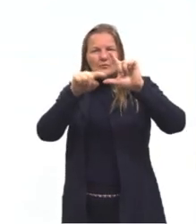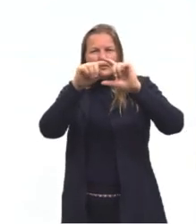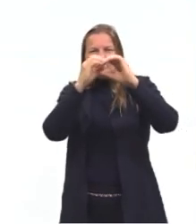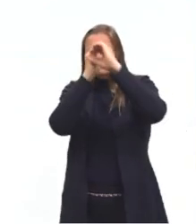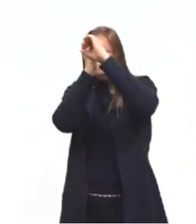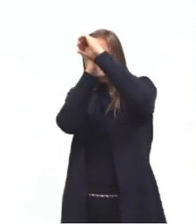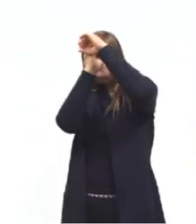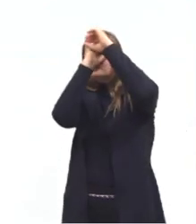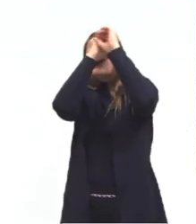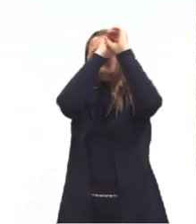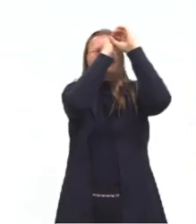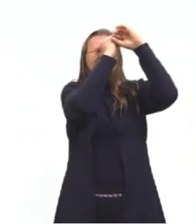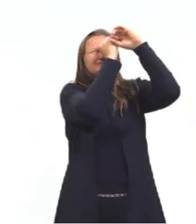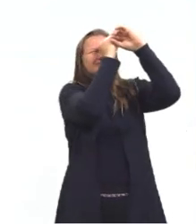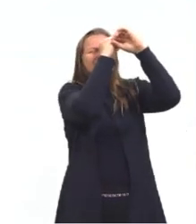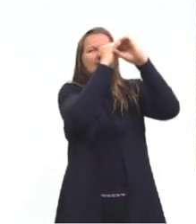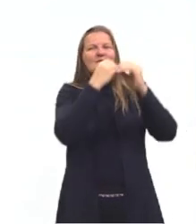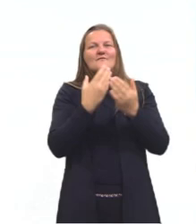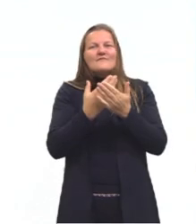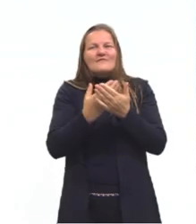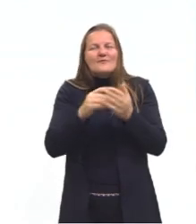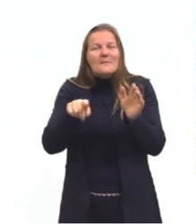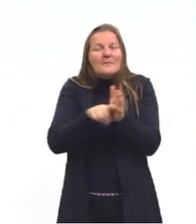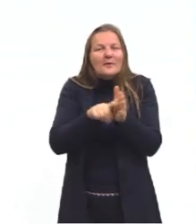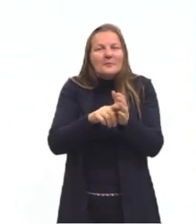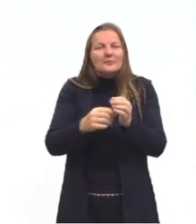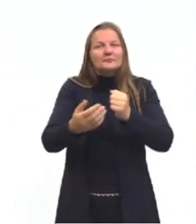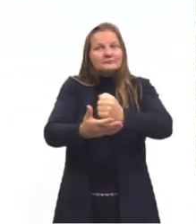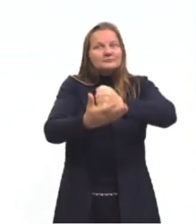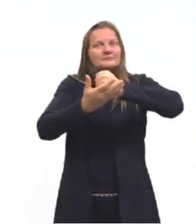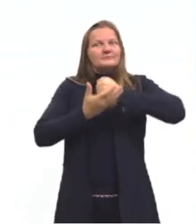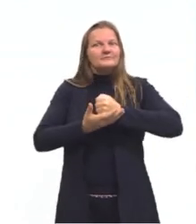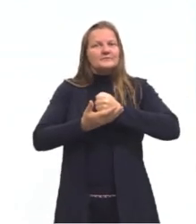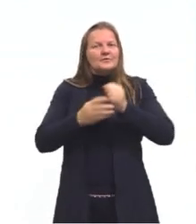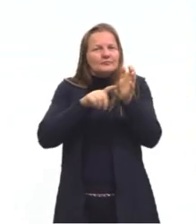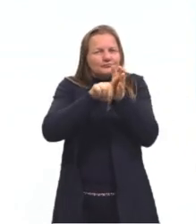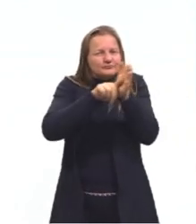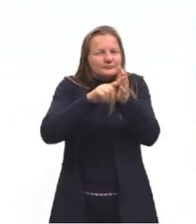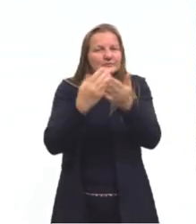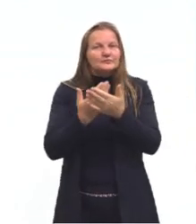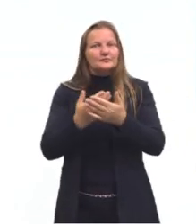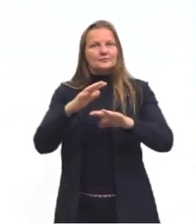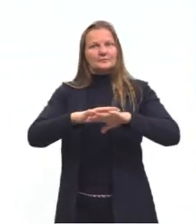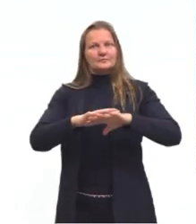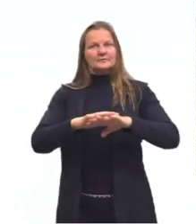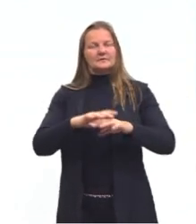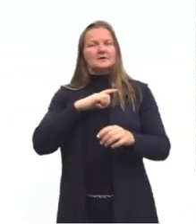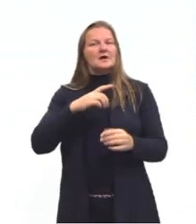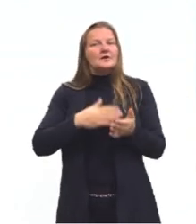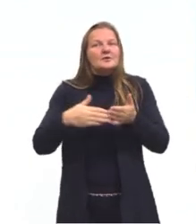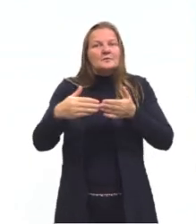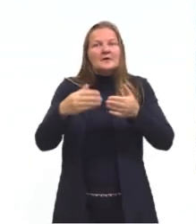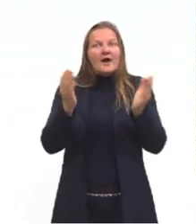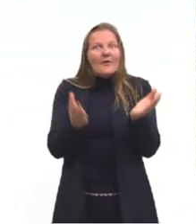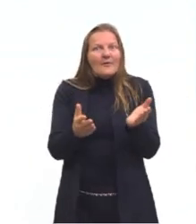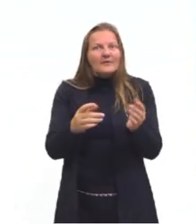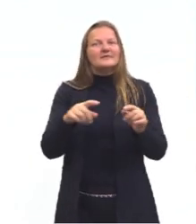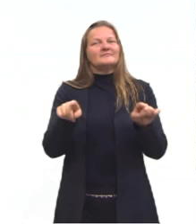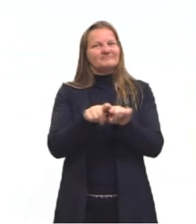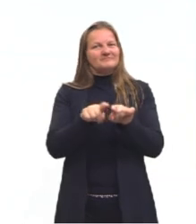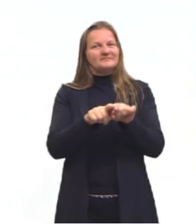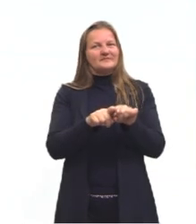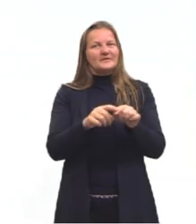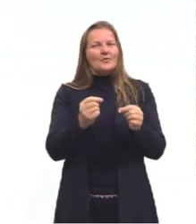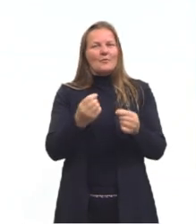foi, de fato, contribuindo para o estudo da matemática. E agora nós vamos ver a questão